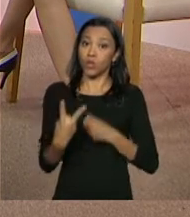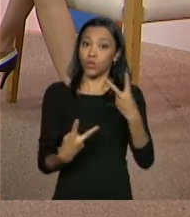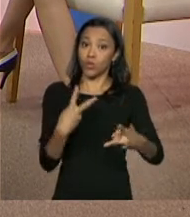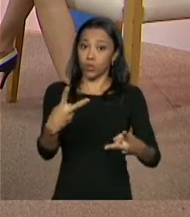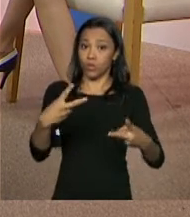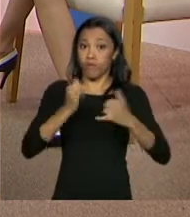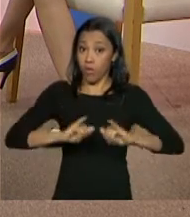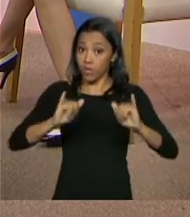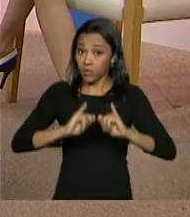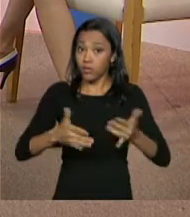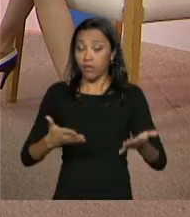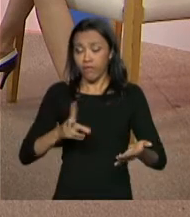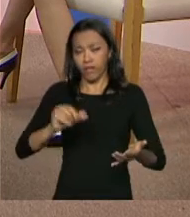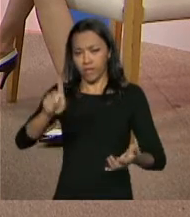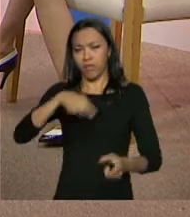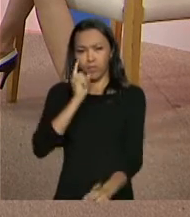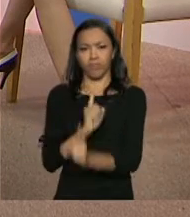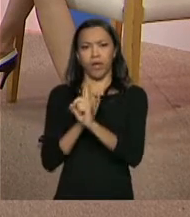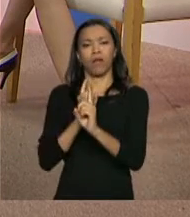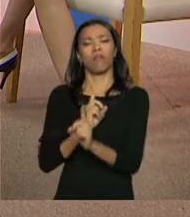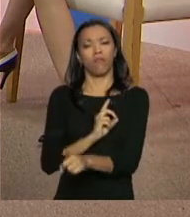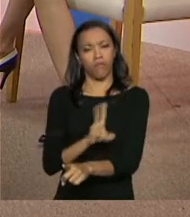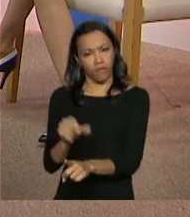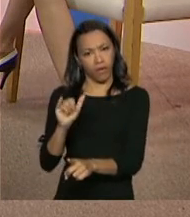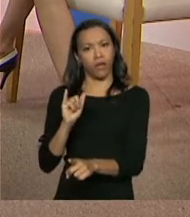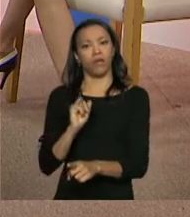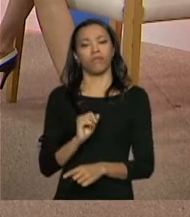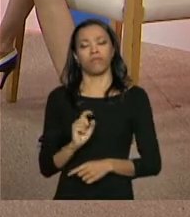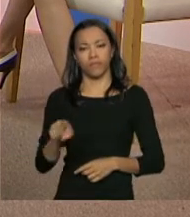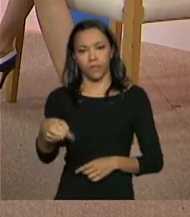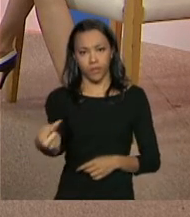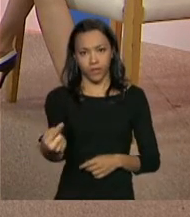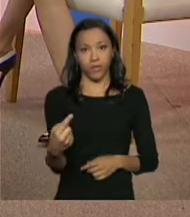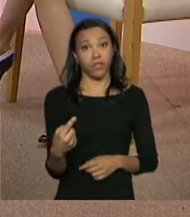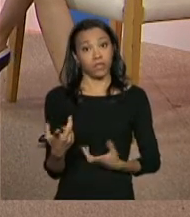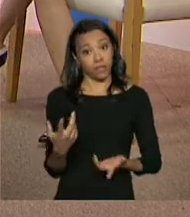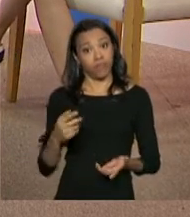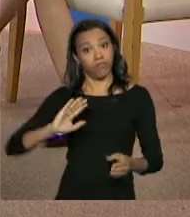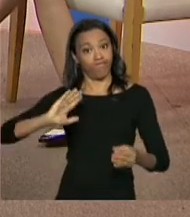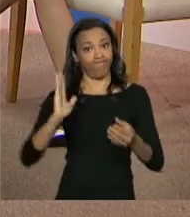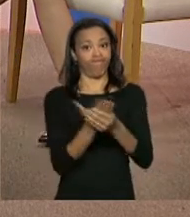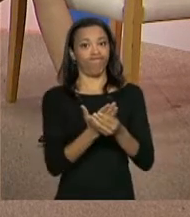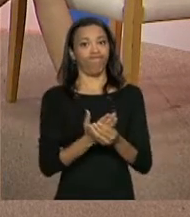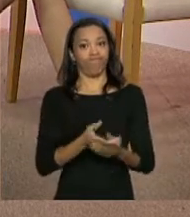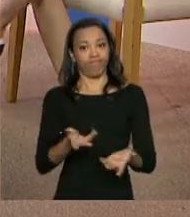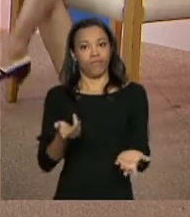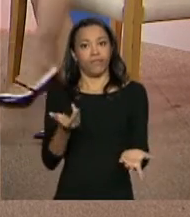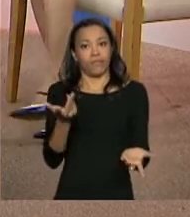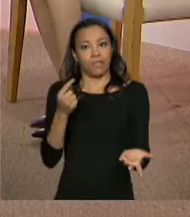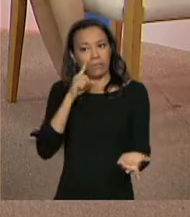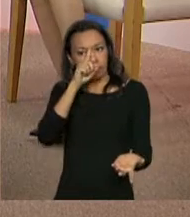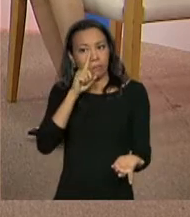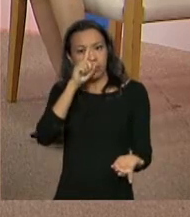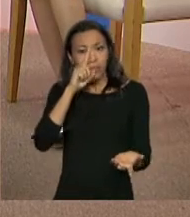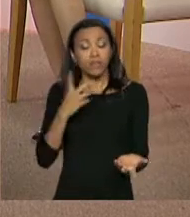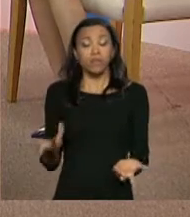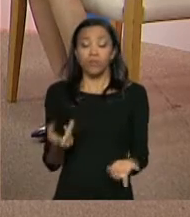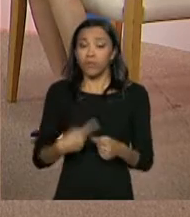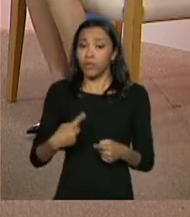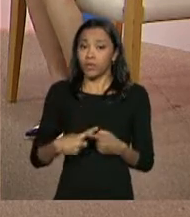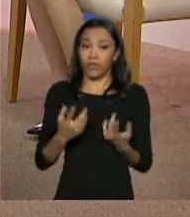momento, serem identificados, inclusive respondendo, né, civil e criminalmente, caso tenham recebido benefício indevidos.